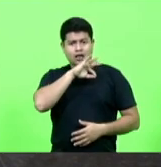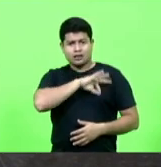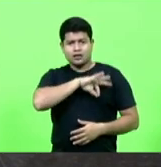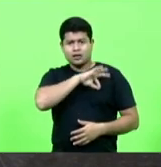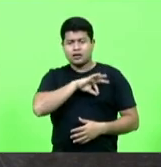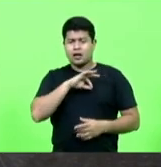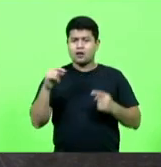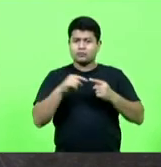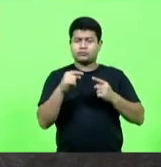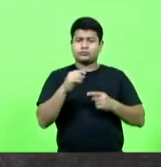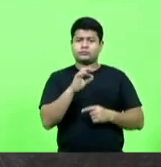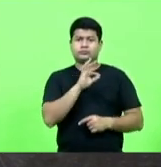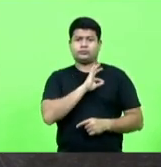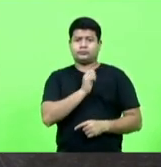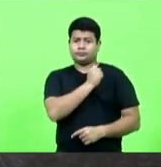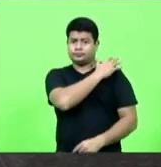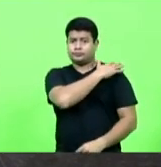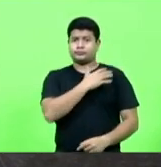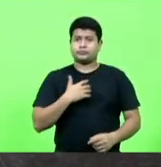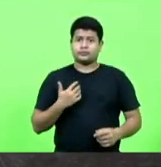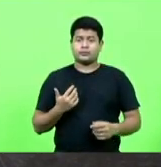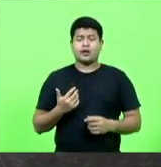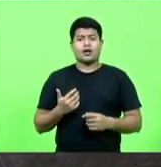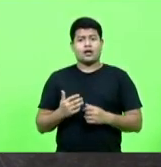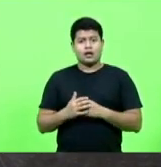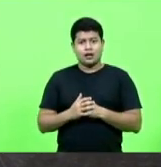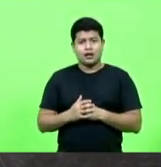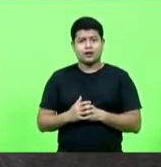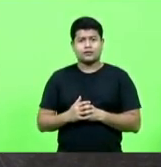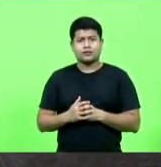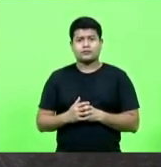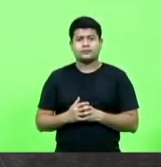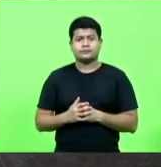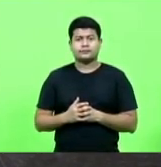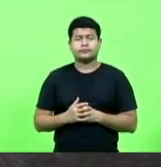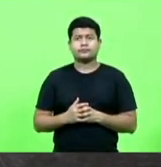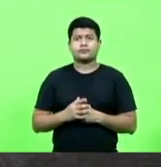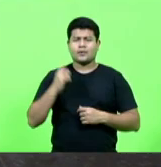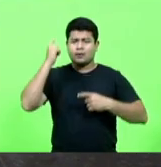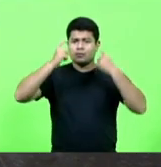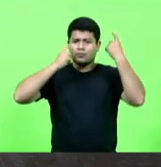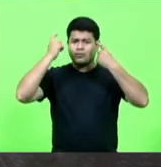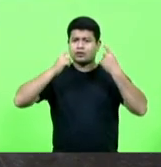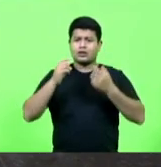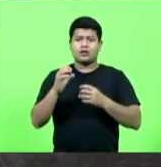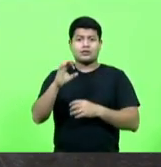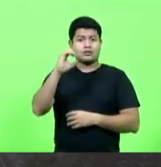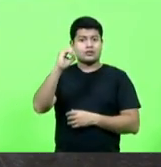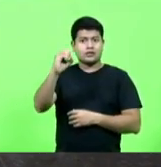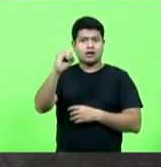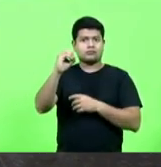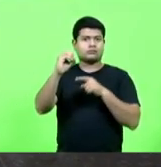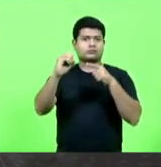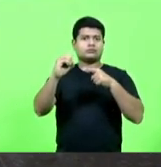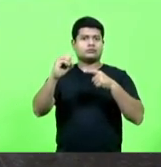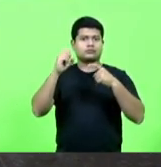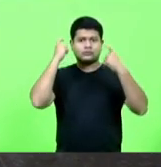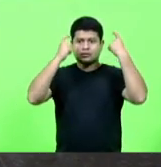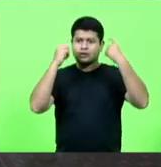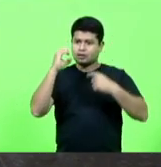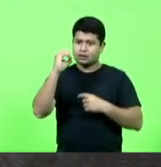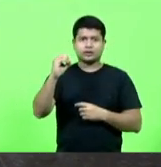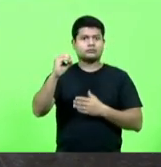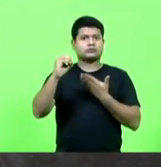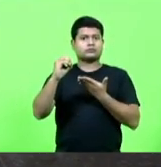Começa a falar de um problema que já existe para poder abraçar outro. preocupação zero com segurança pública. Se não fosse os